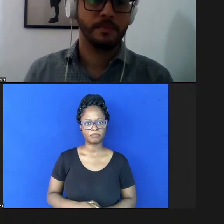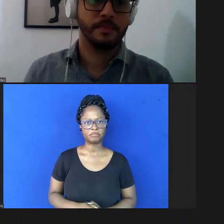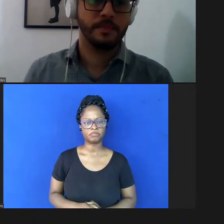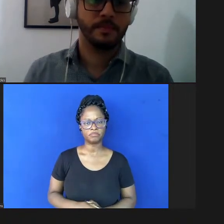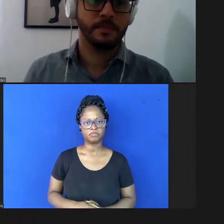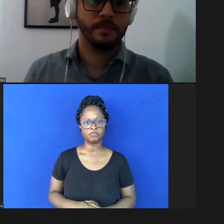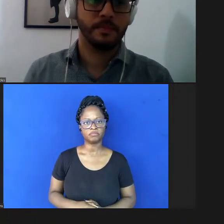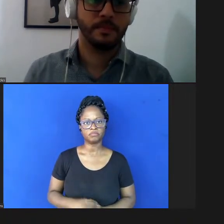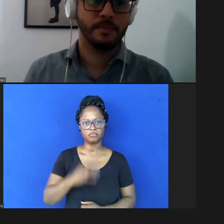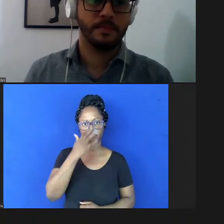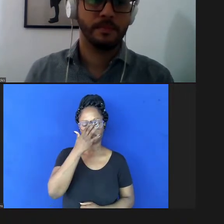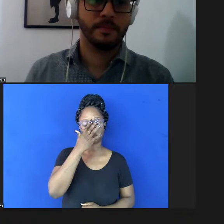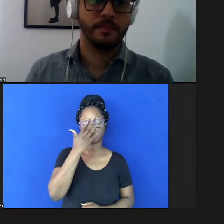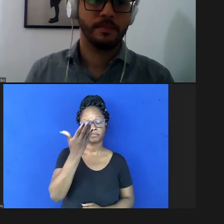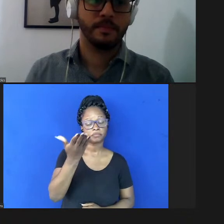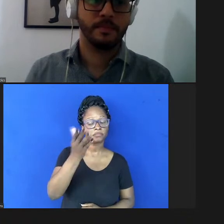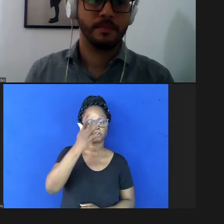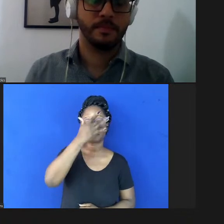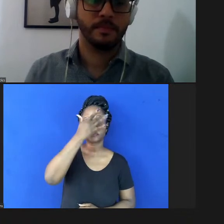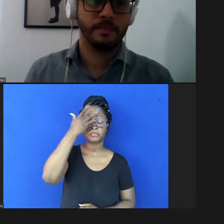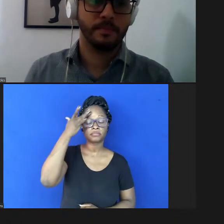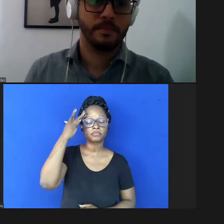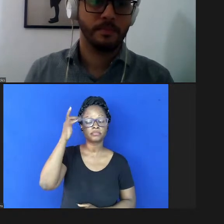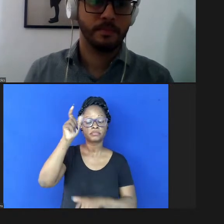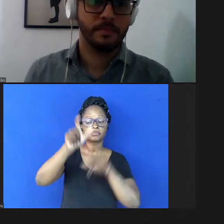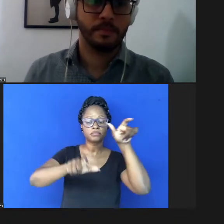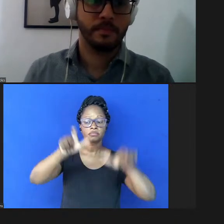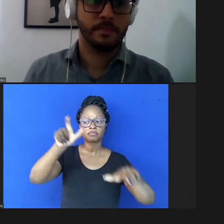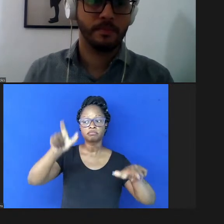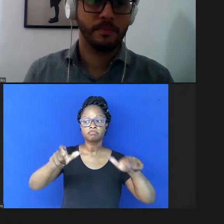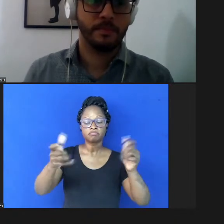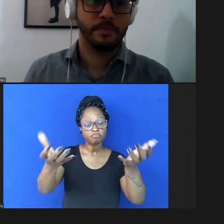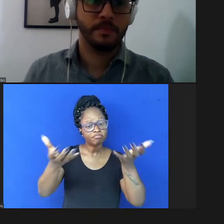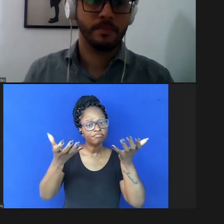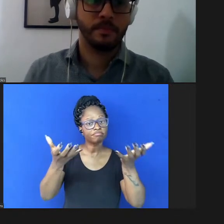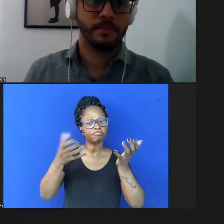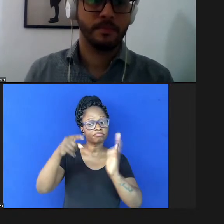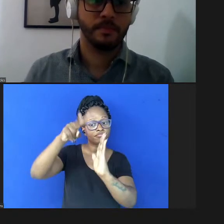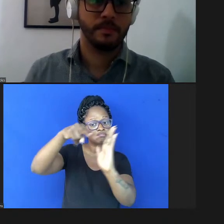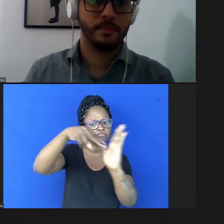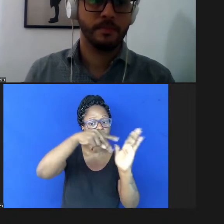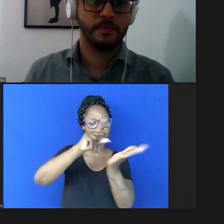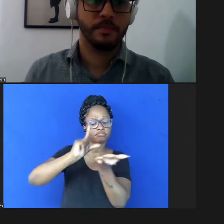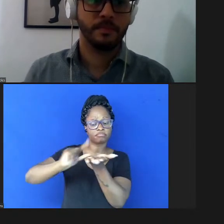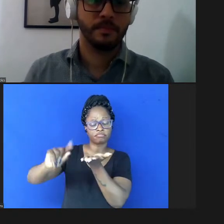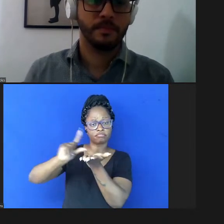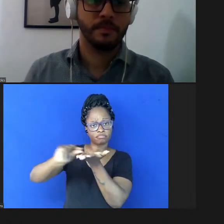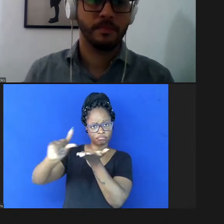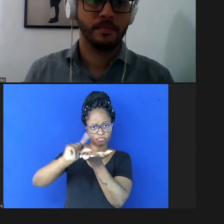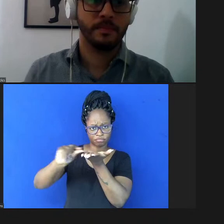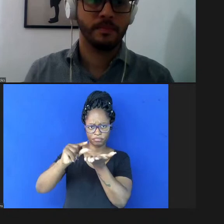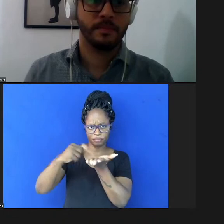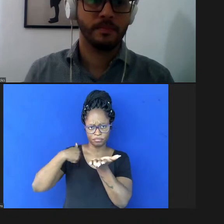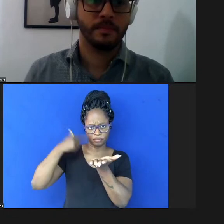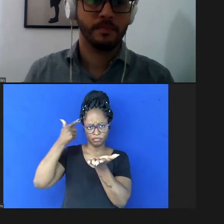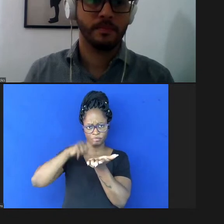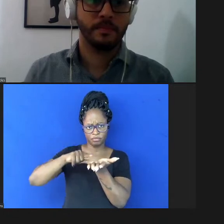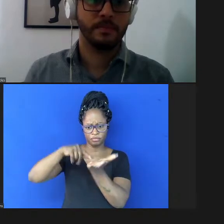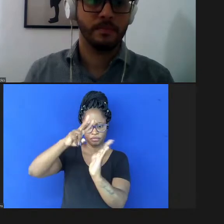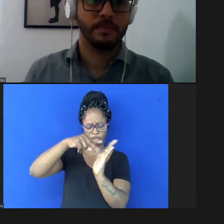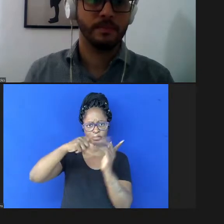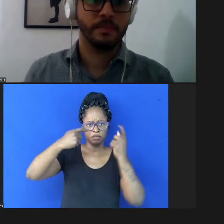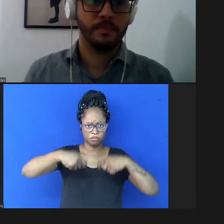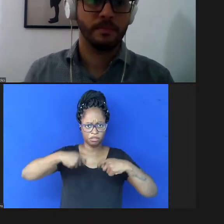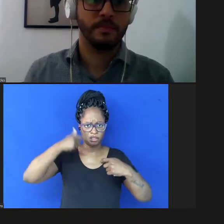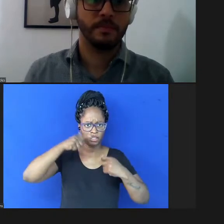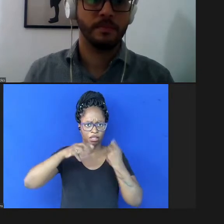e que as pessoas esperam isso quando você ler um artigo você precisa garantir